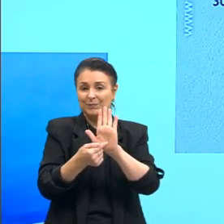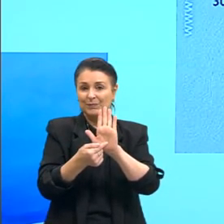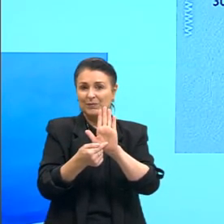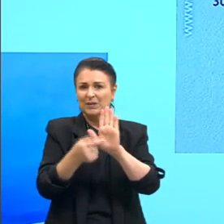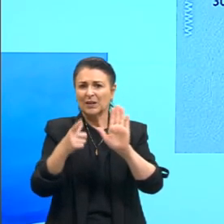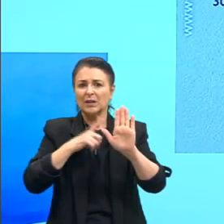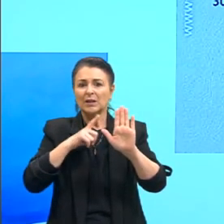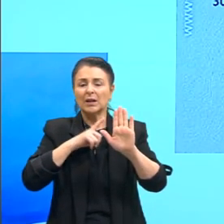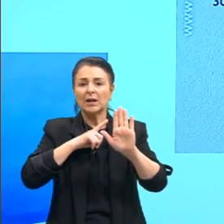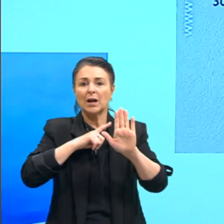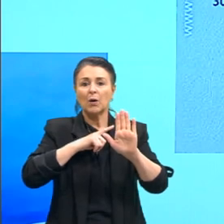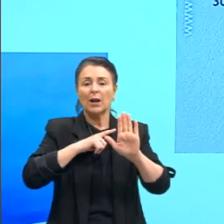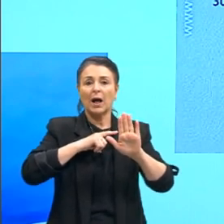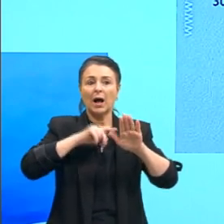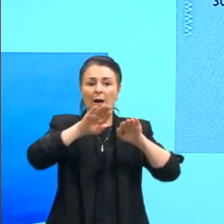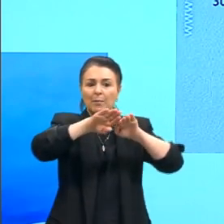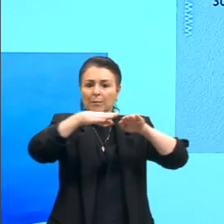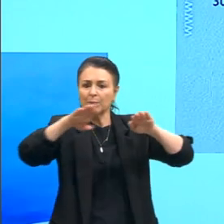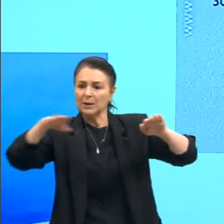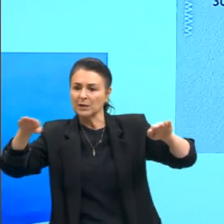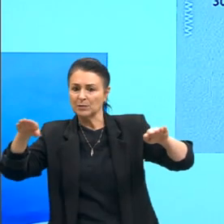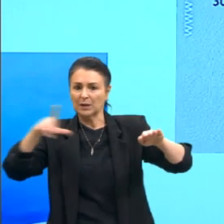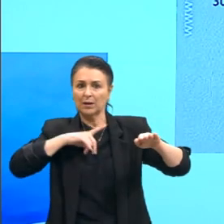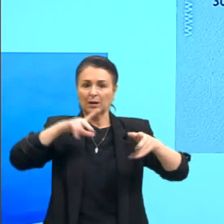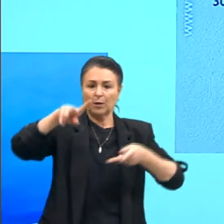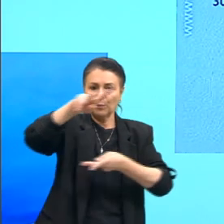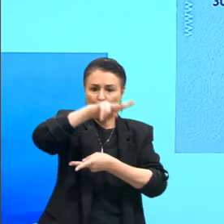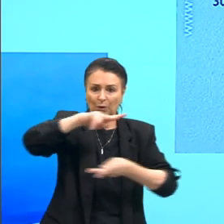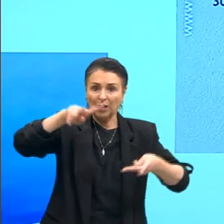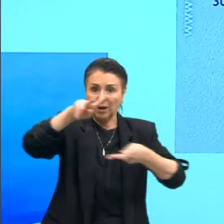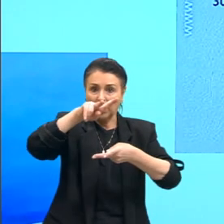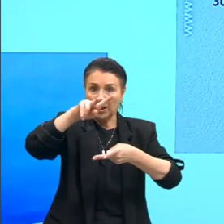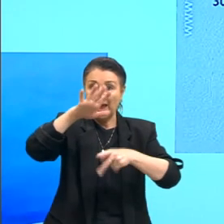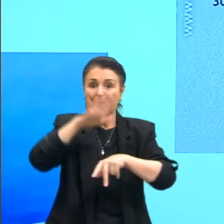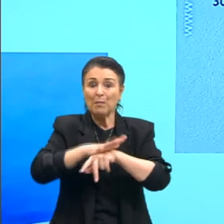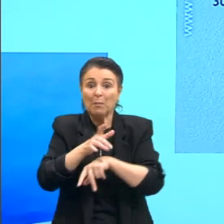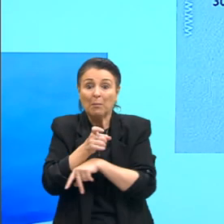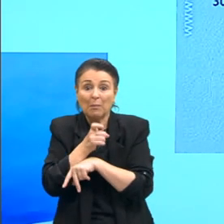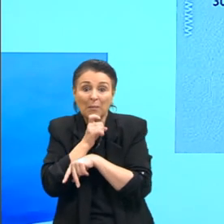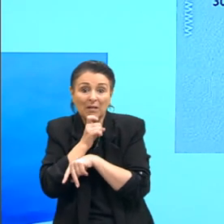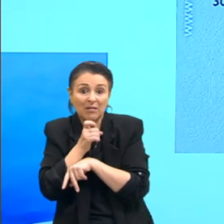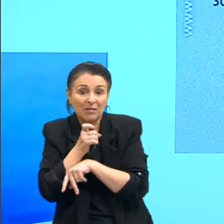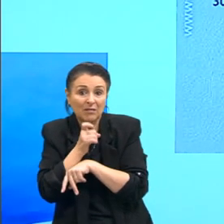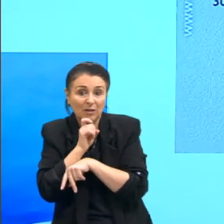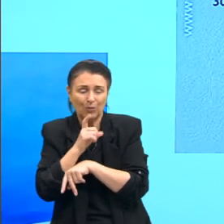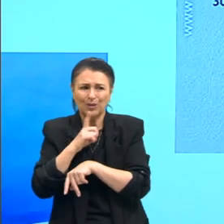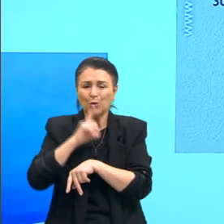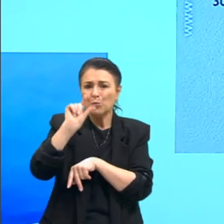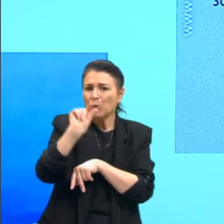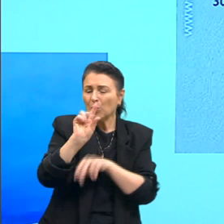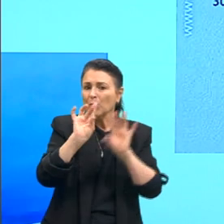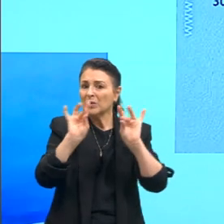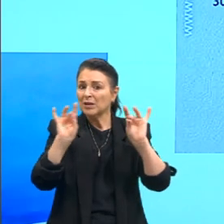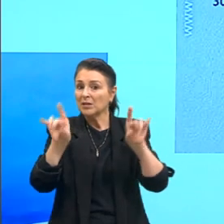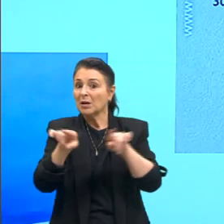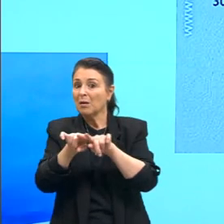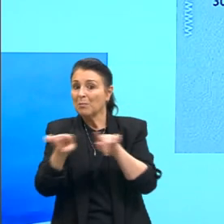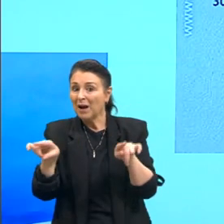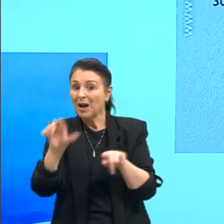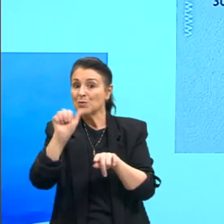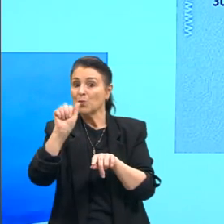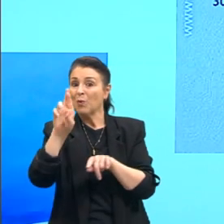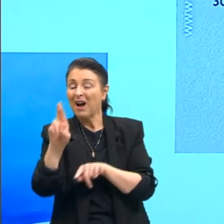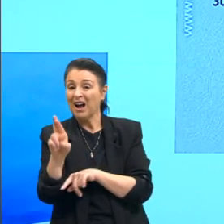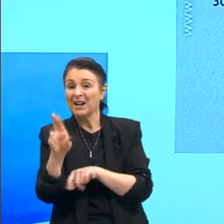Massa marítima e polar vai ser uma massa de ar frio, certo, gurizada? Vai ter uma certa umidade, mas vai ser fria, principalmente,